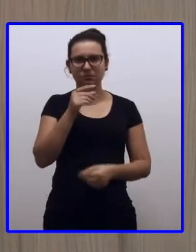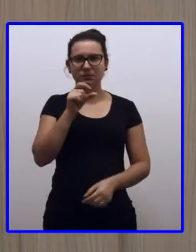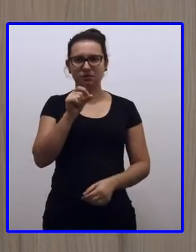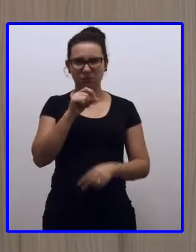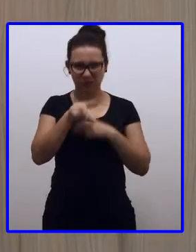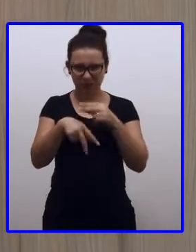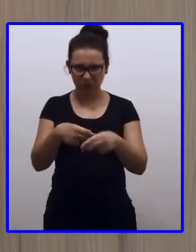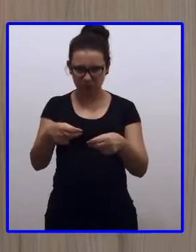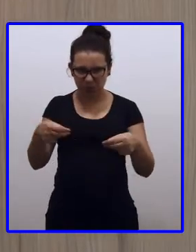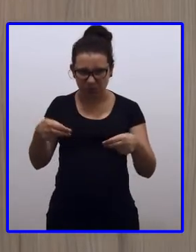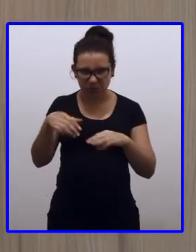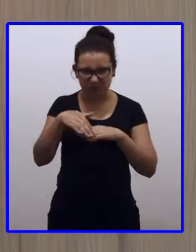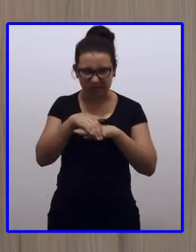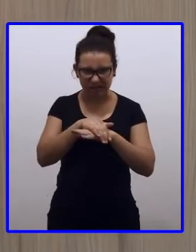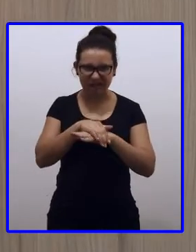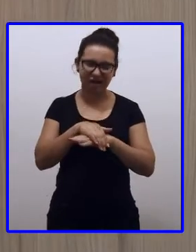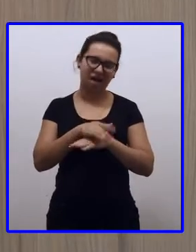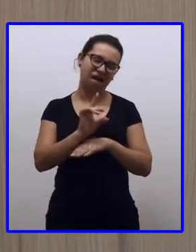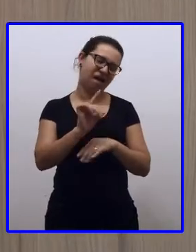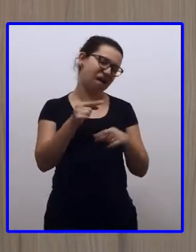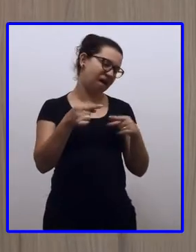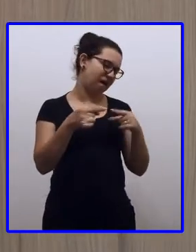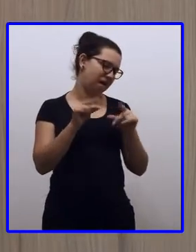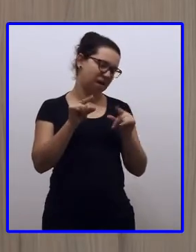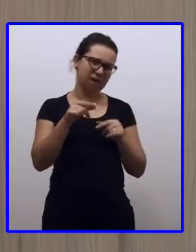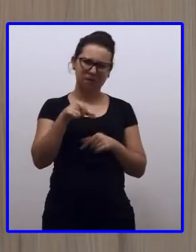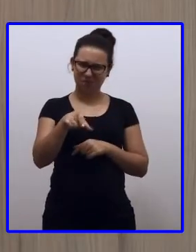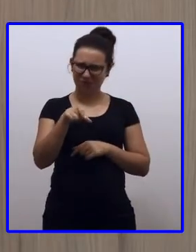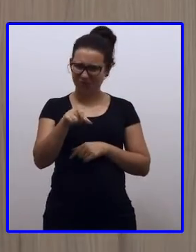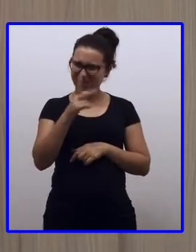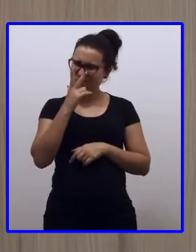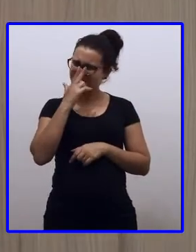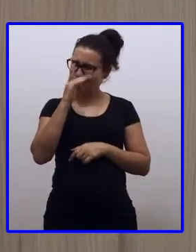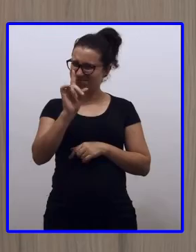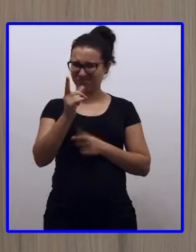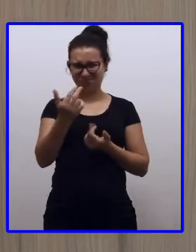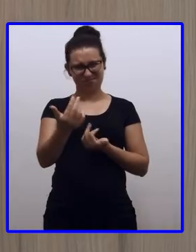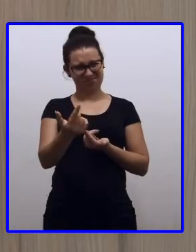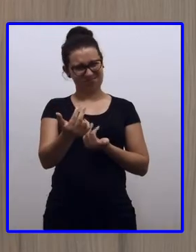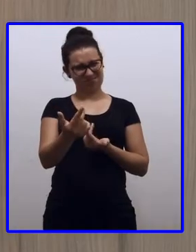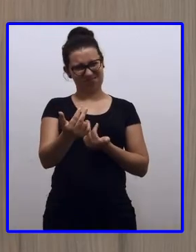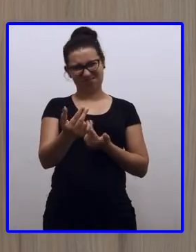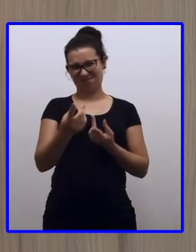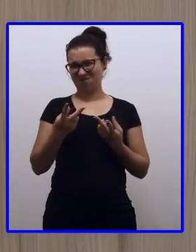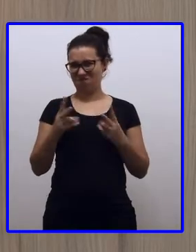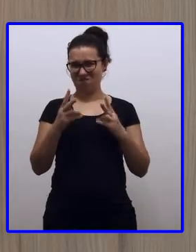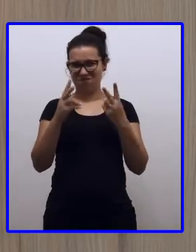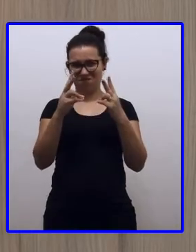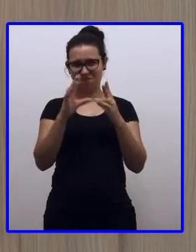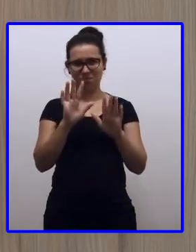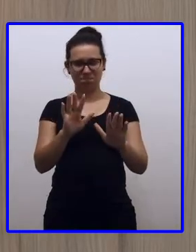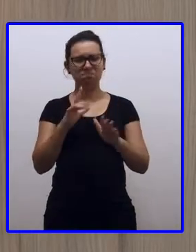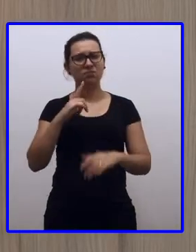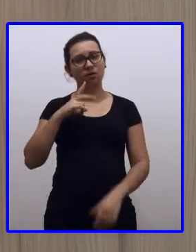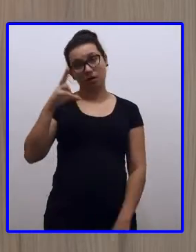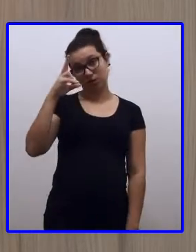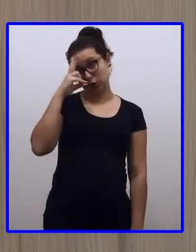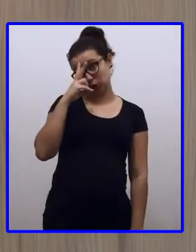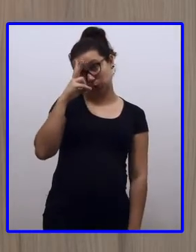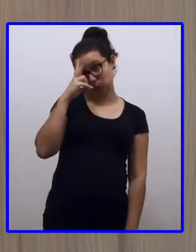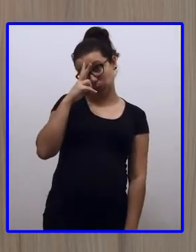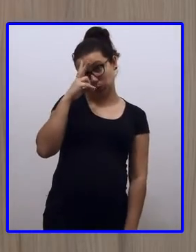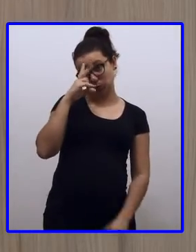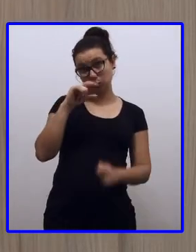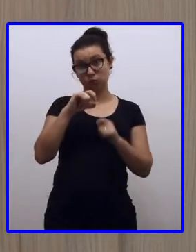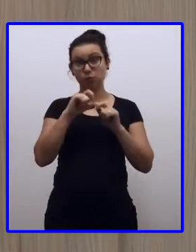O seu tênis? Ah, não dá certo. Porque o teu tênis não vai valer a mesma coisa. Existe uma história que fazia